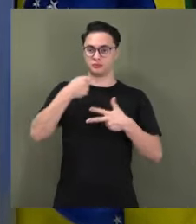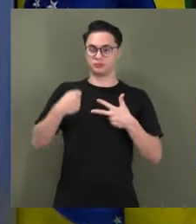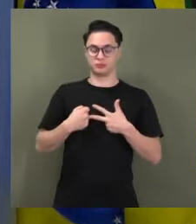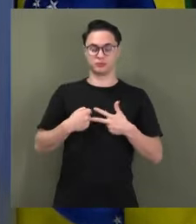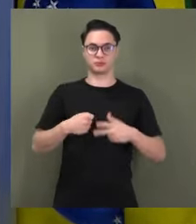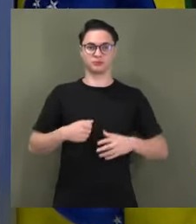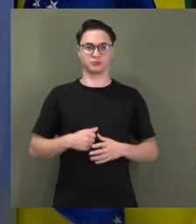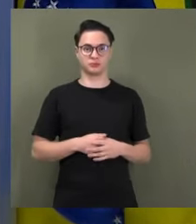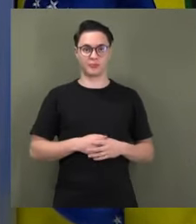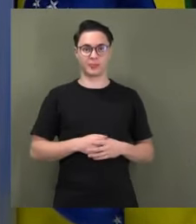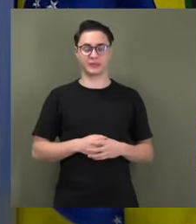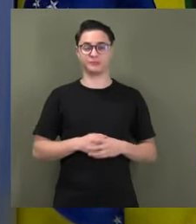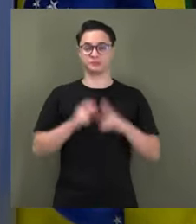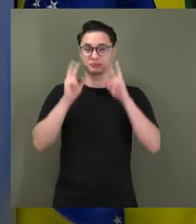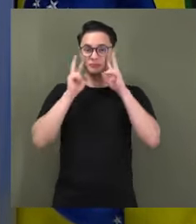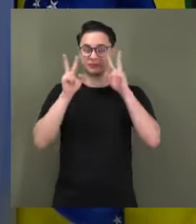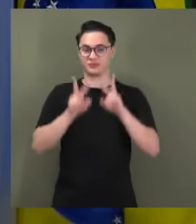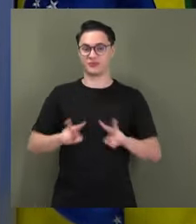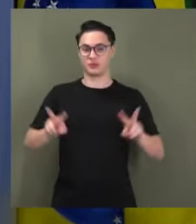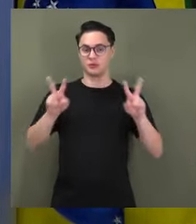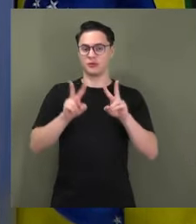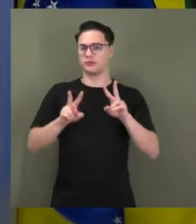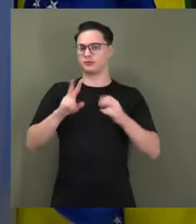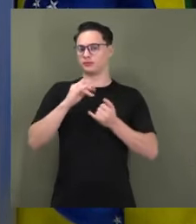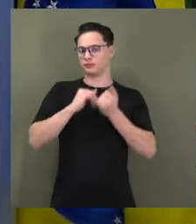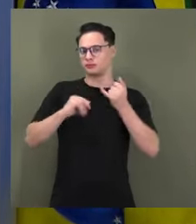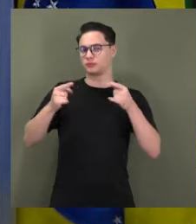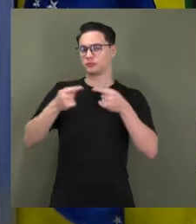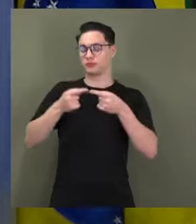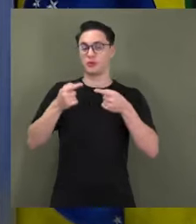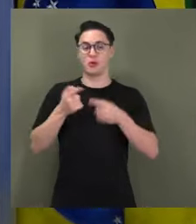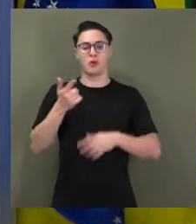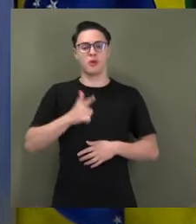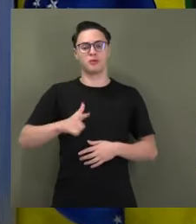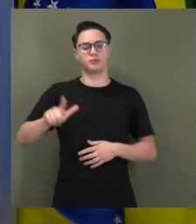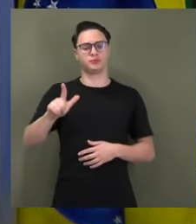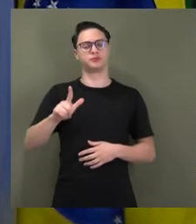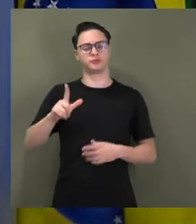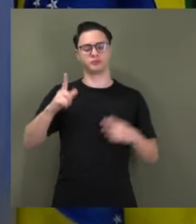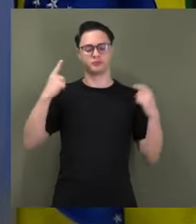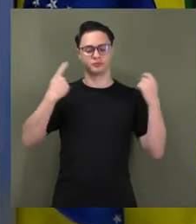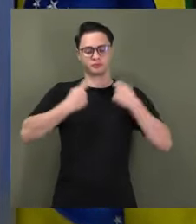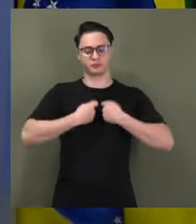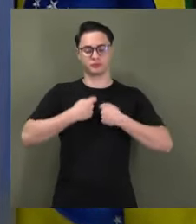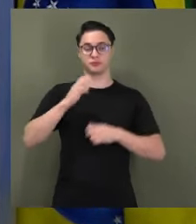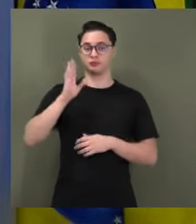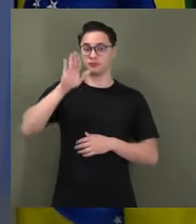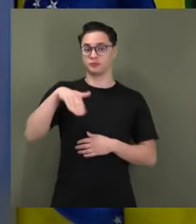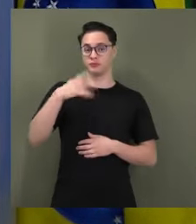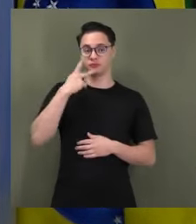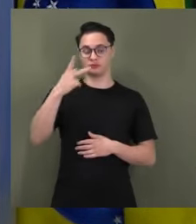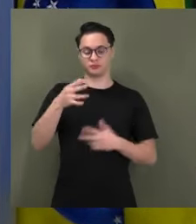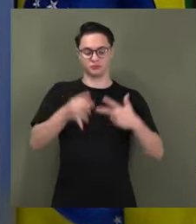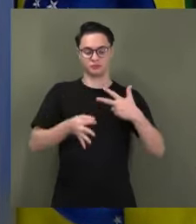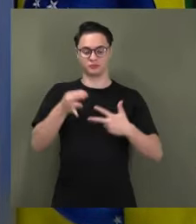Trata-se de uma visão análoga a de outros ministros que já invocaram ao Supremo Tribunal Federal chamado